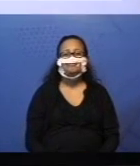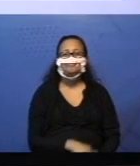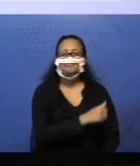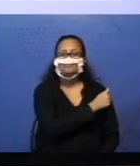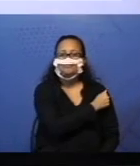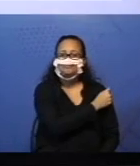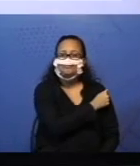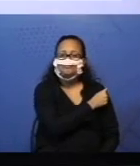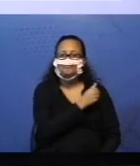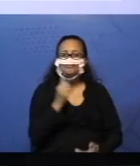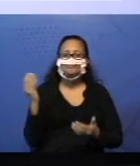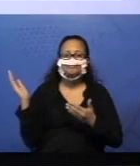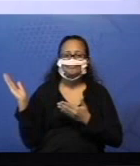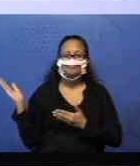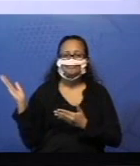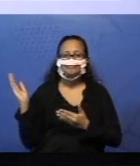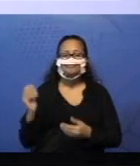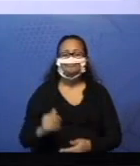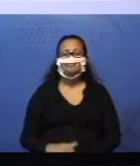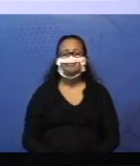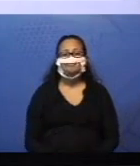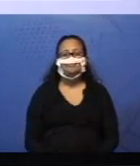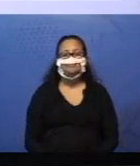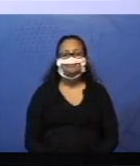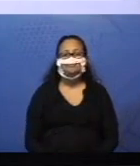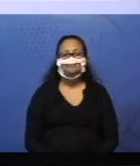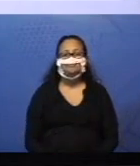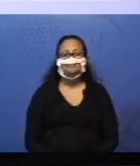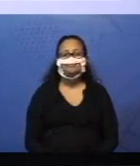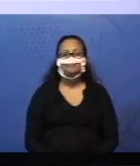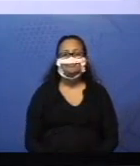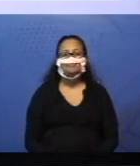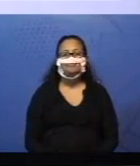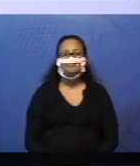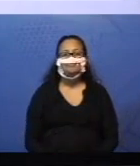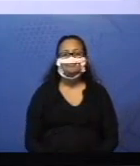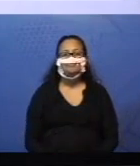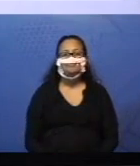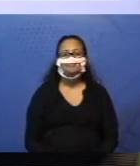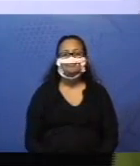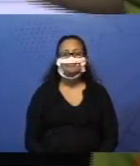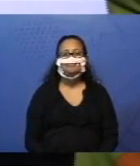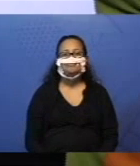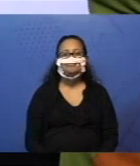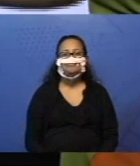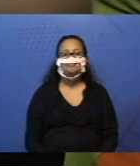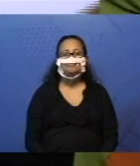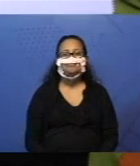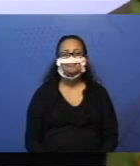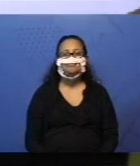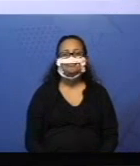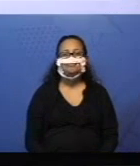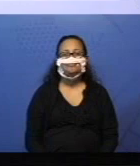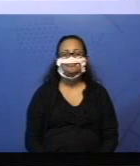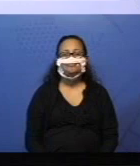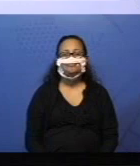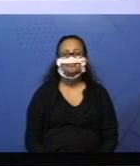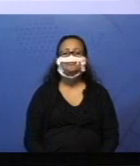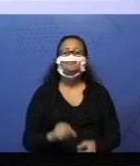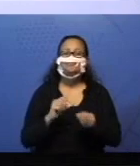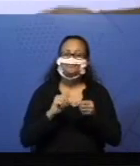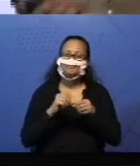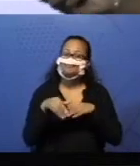Júlia Queiroz, do segundo ano A, professora Tatiane, da escola Marlene Carbone, também fez todas as atividades.